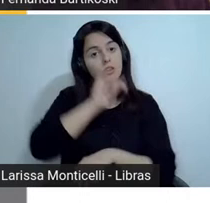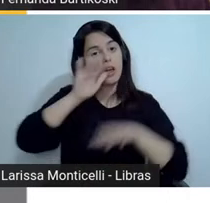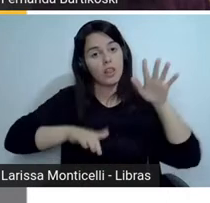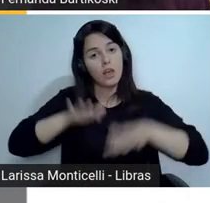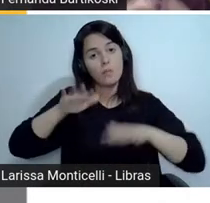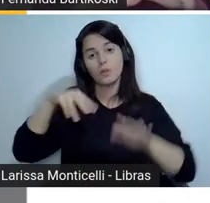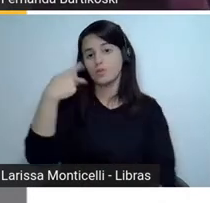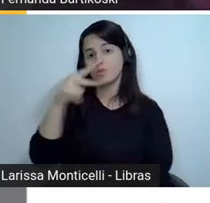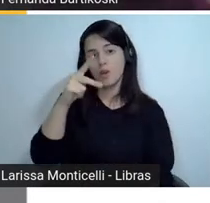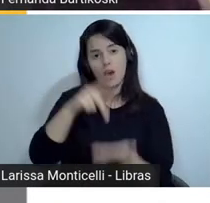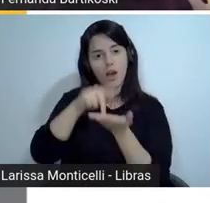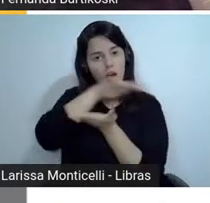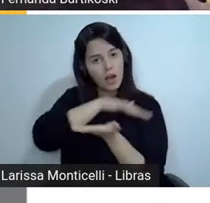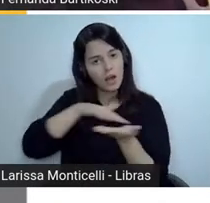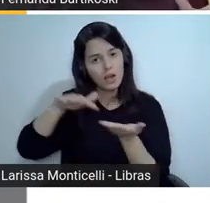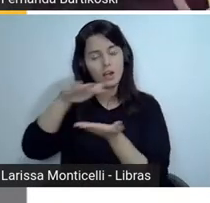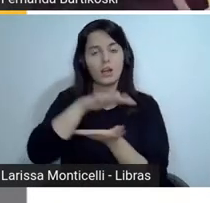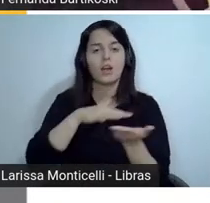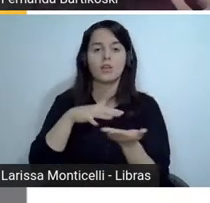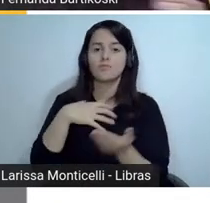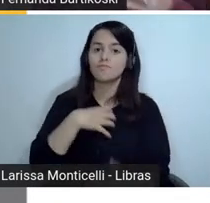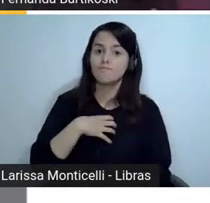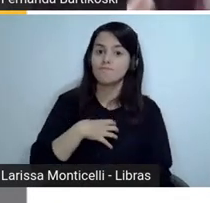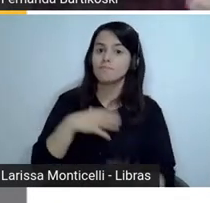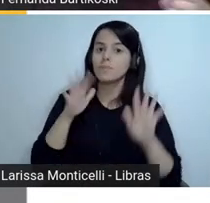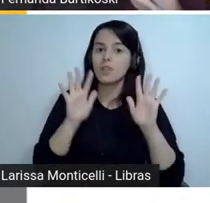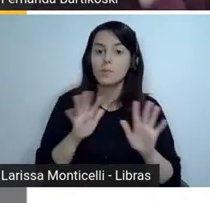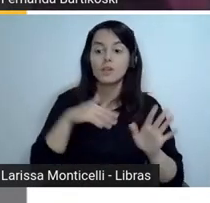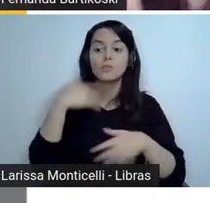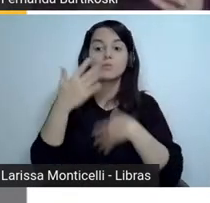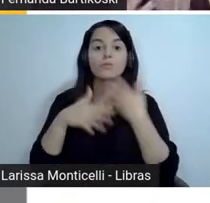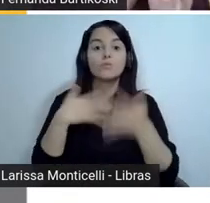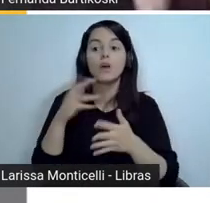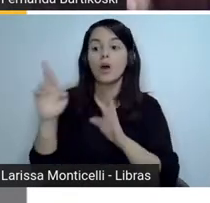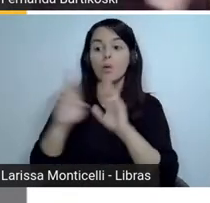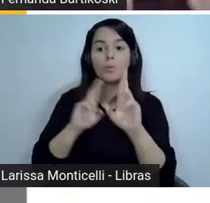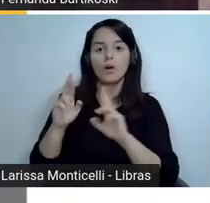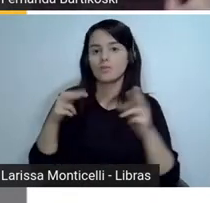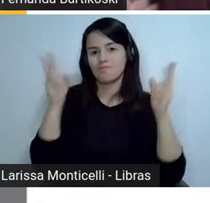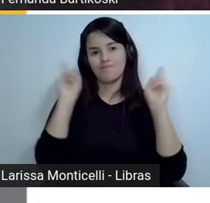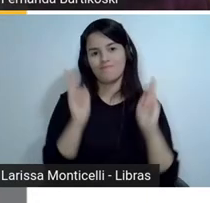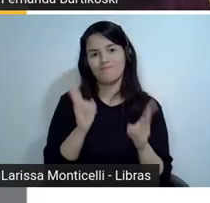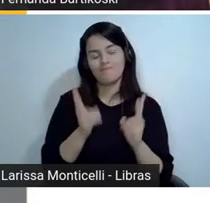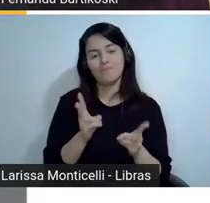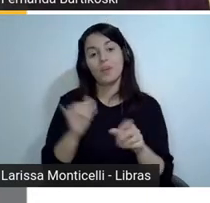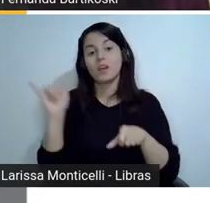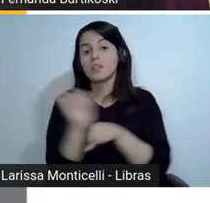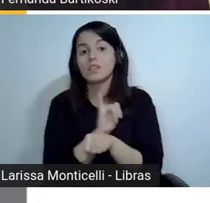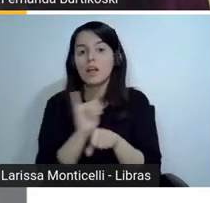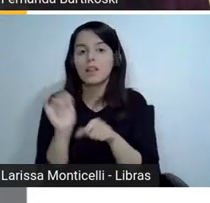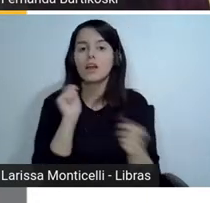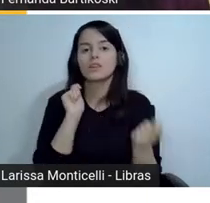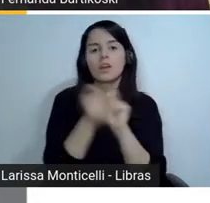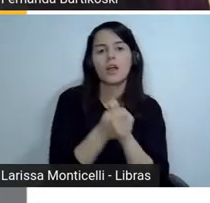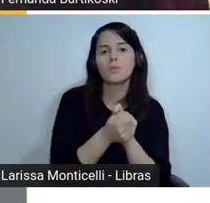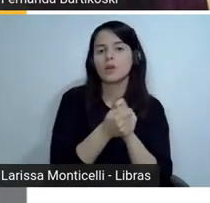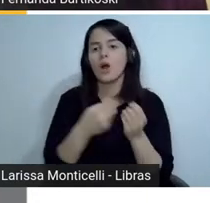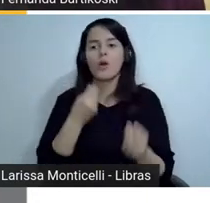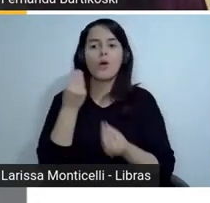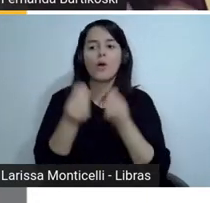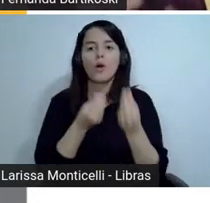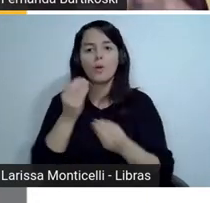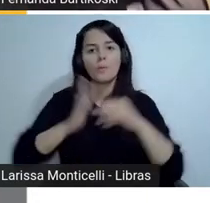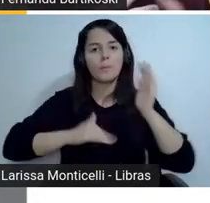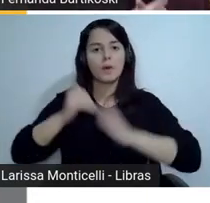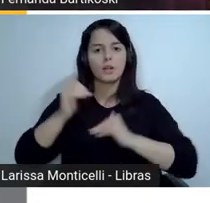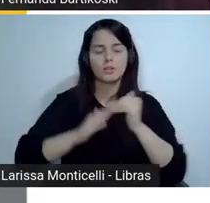realidade mas o resultado em si é mesmo né como a gente vai fazer é que vai depender então do professor mas vai ser com